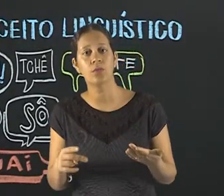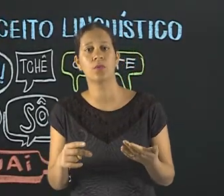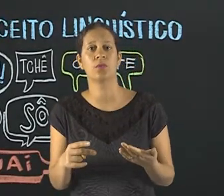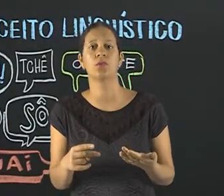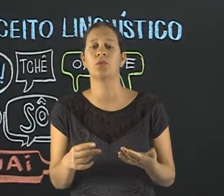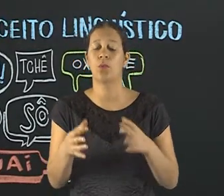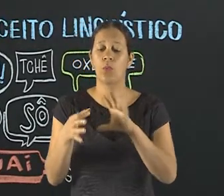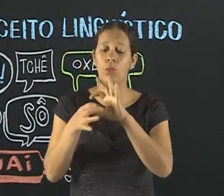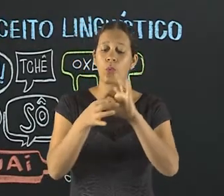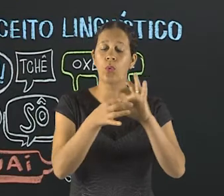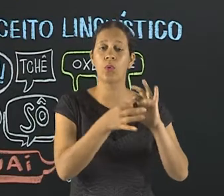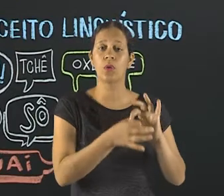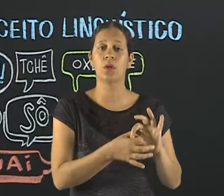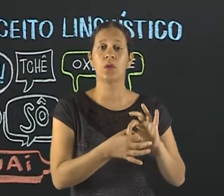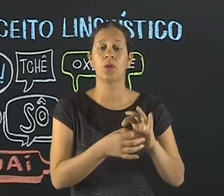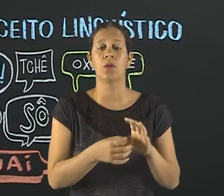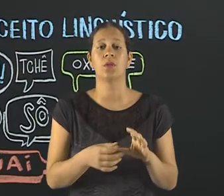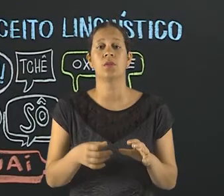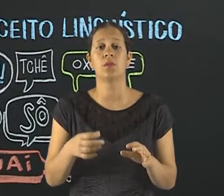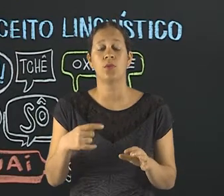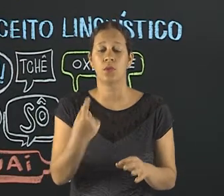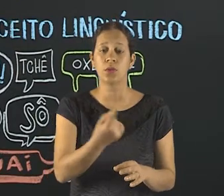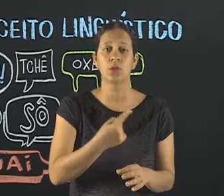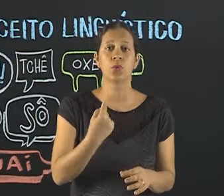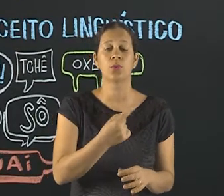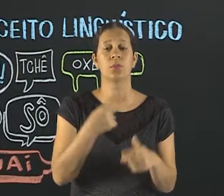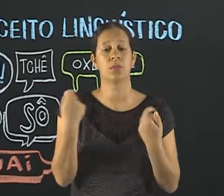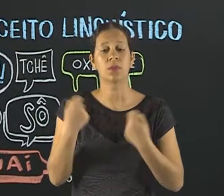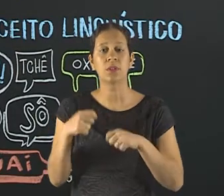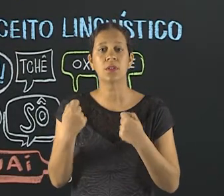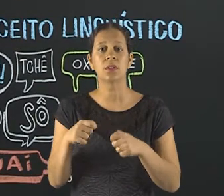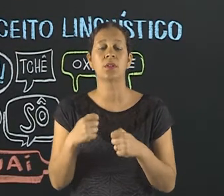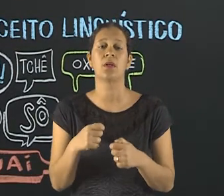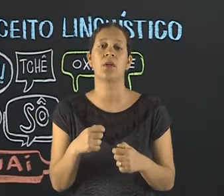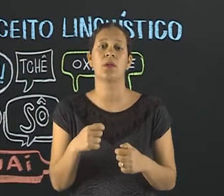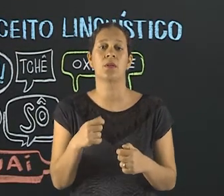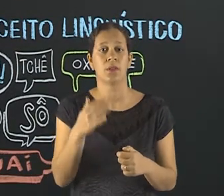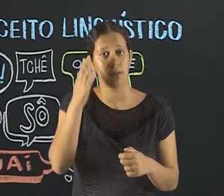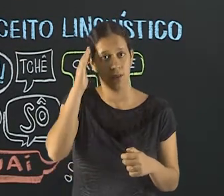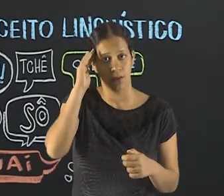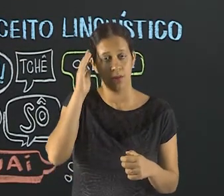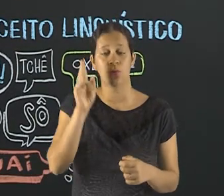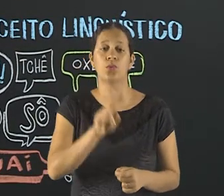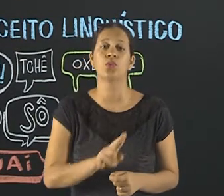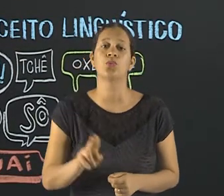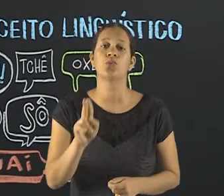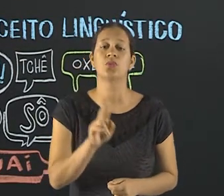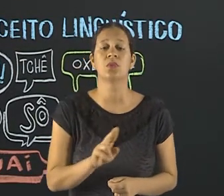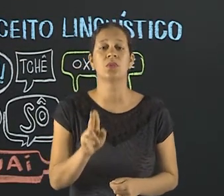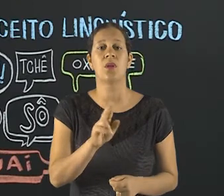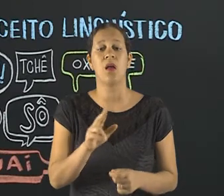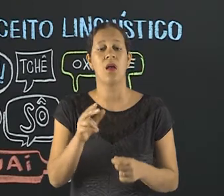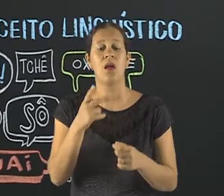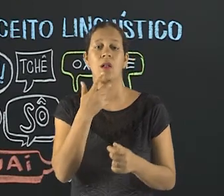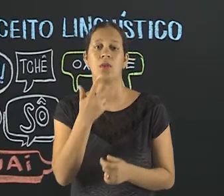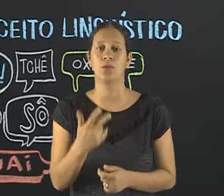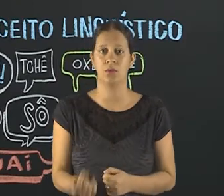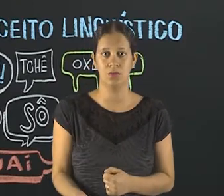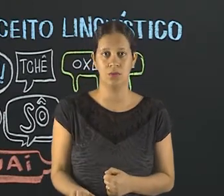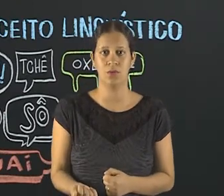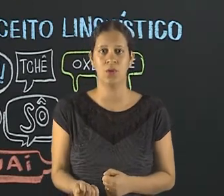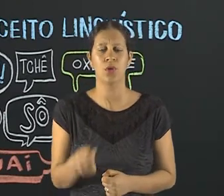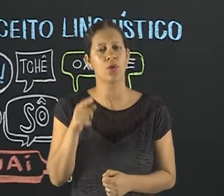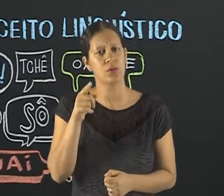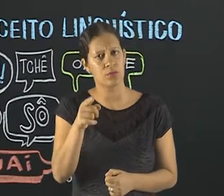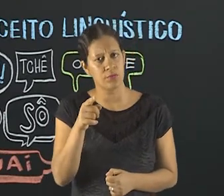determinada pelo contexto. E aí, galera, a gente tem que compreender, né? Que nem sempre vai dar pra gente utilizar a mesma língua em diferentes ambientes.